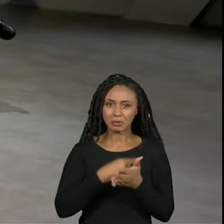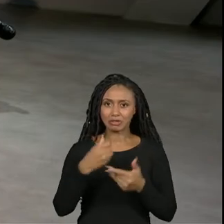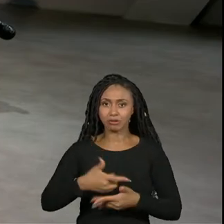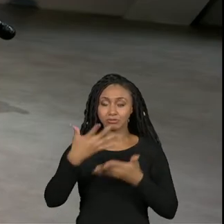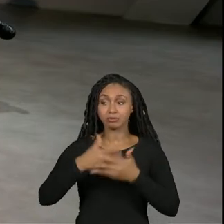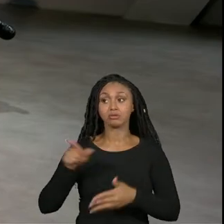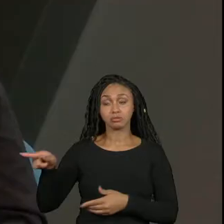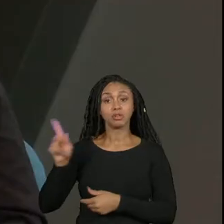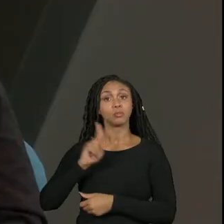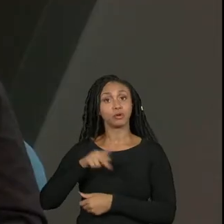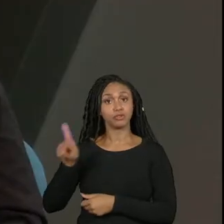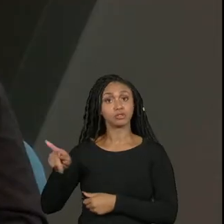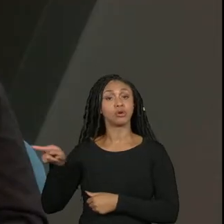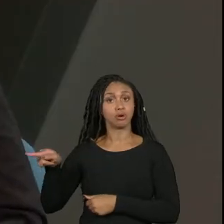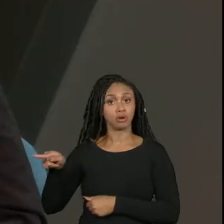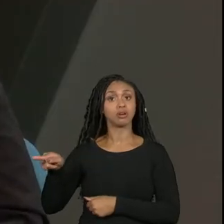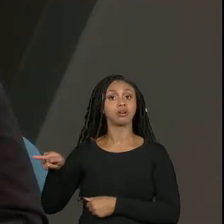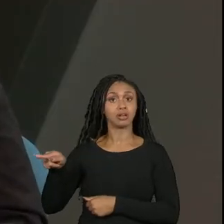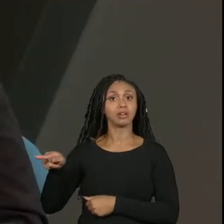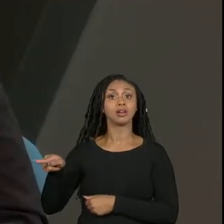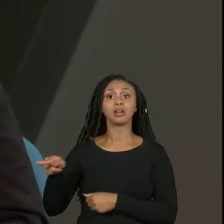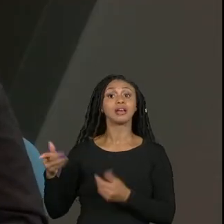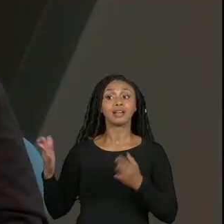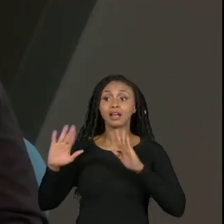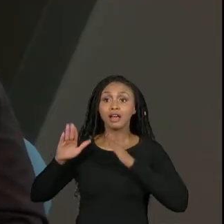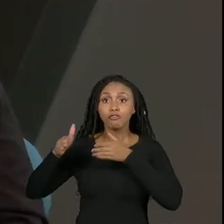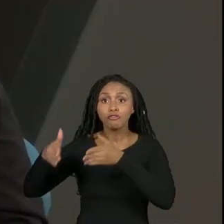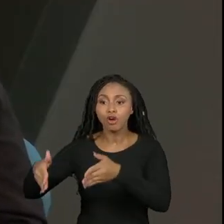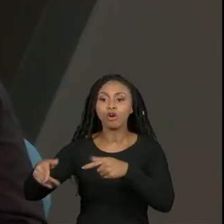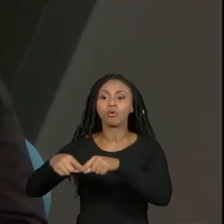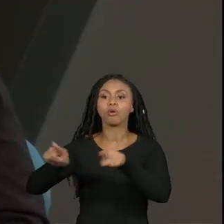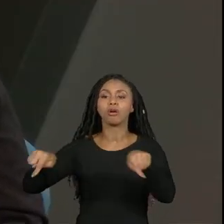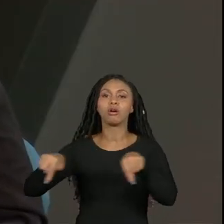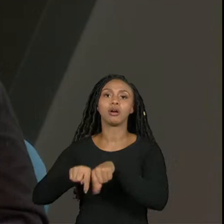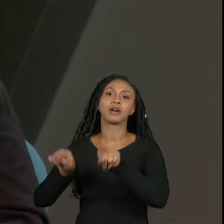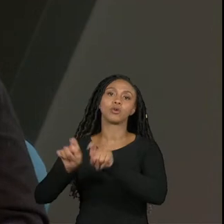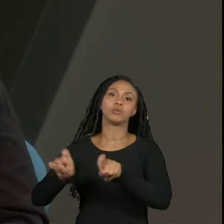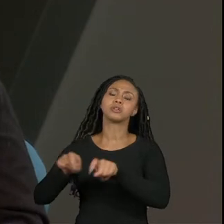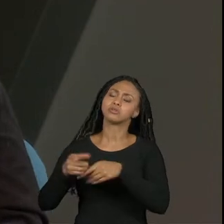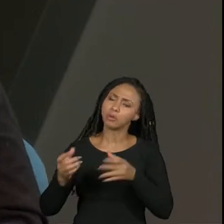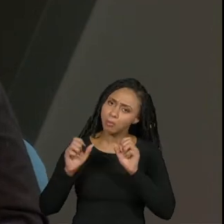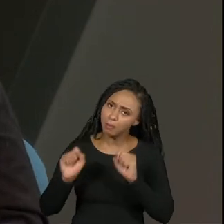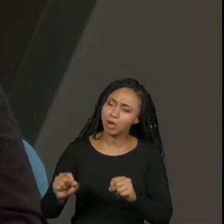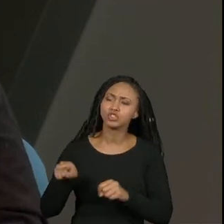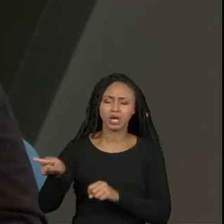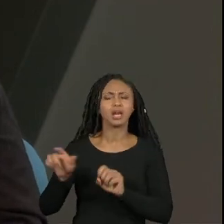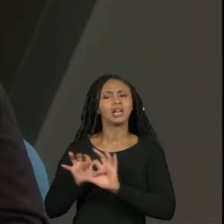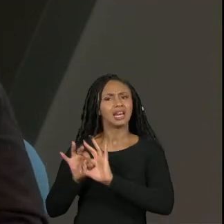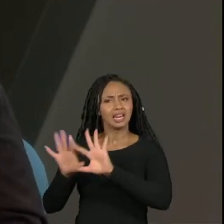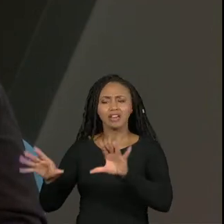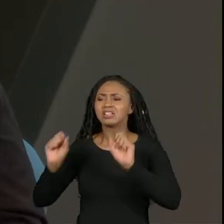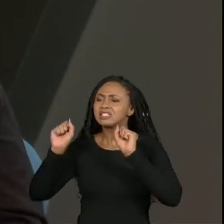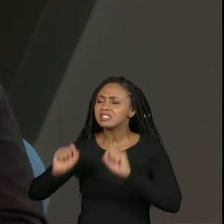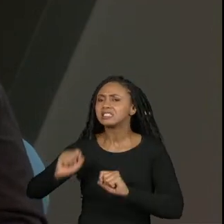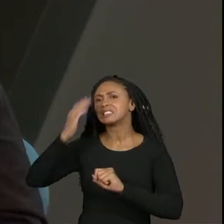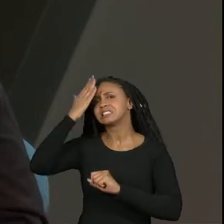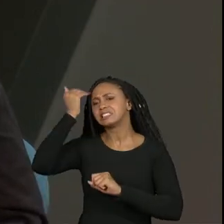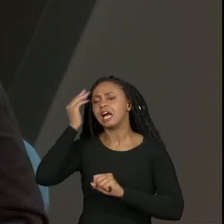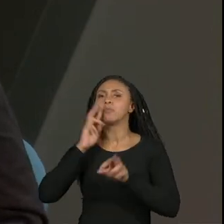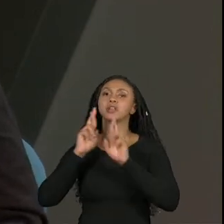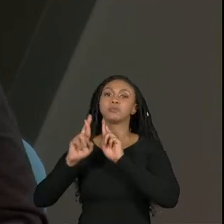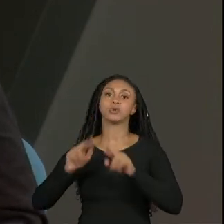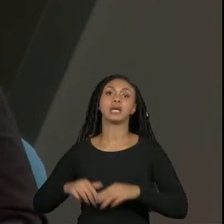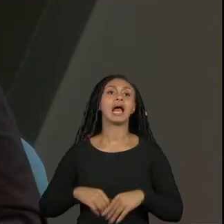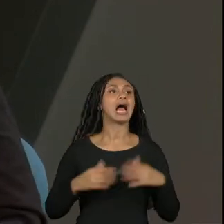um dos mediadores que cuida quase que especificamente das salas do eixo de computação então ele está muito bem preparado para encaminhar por lá